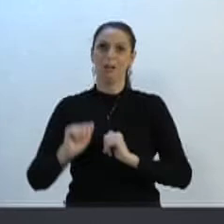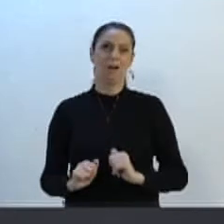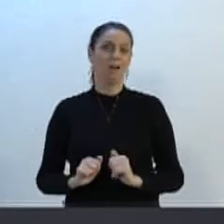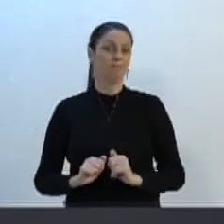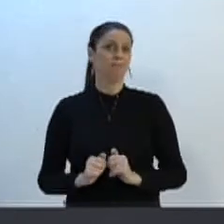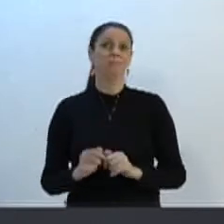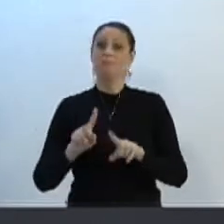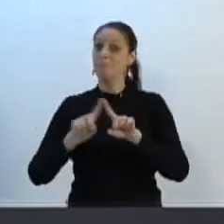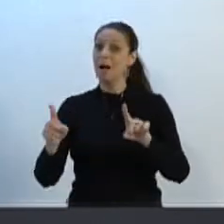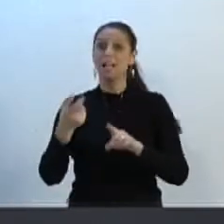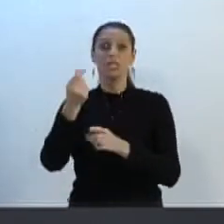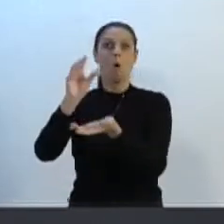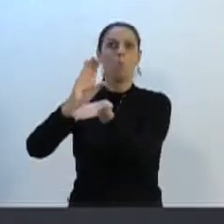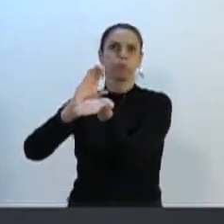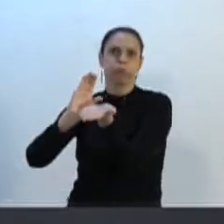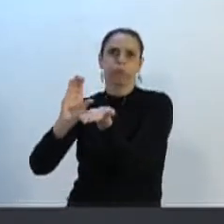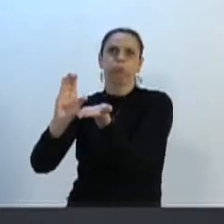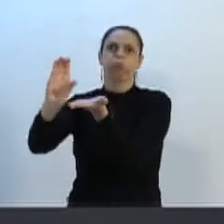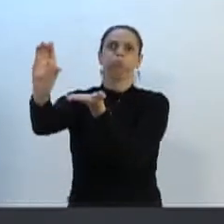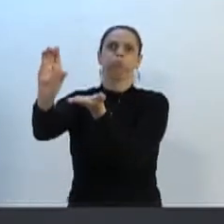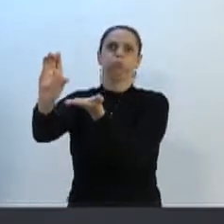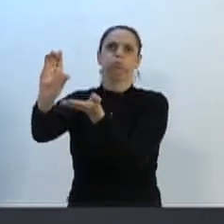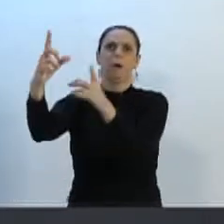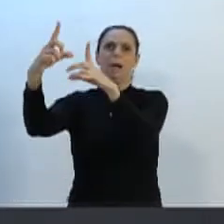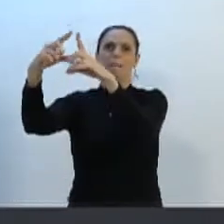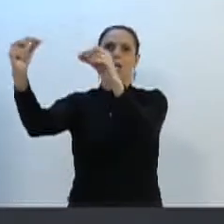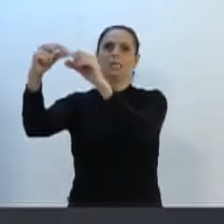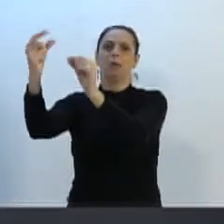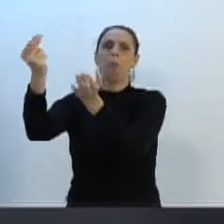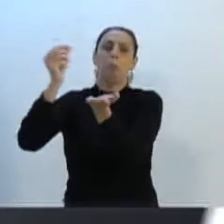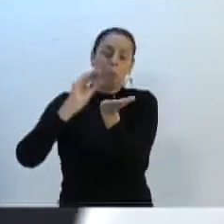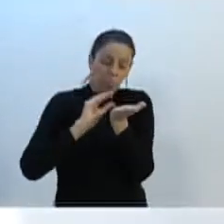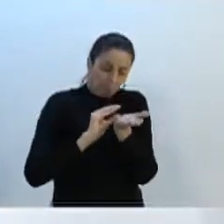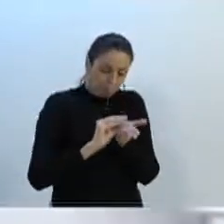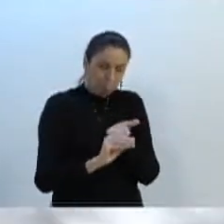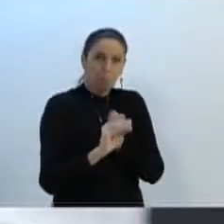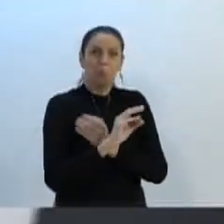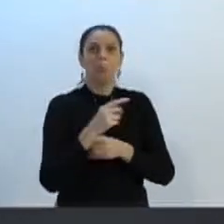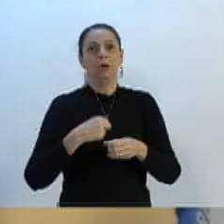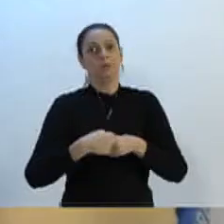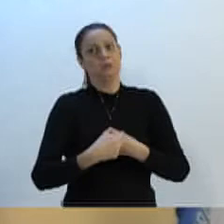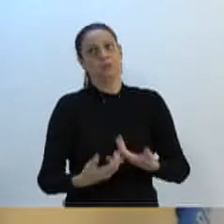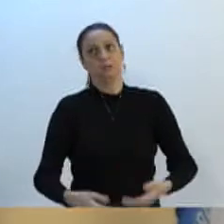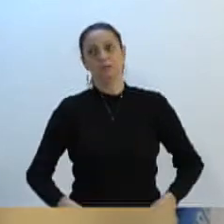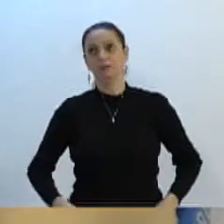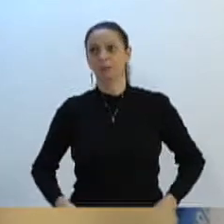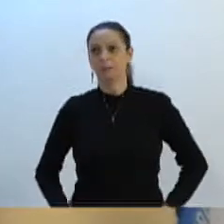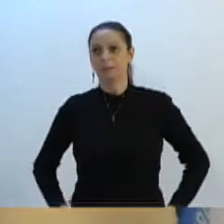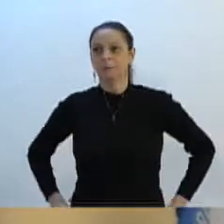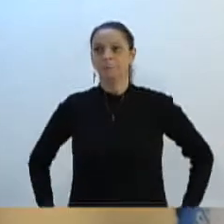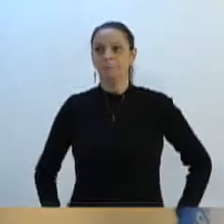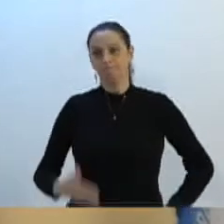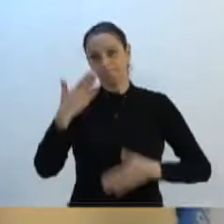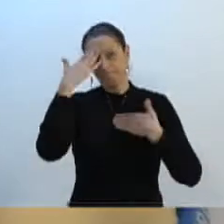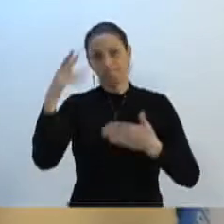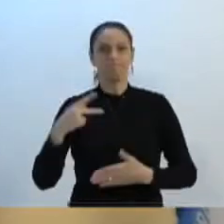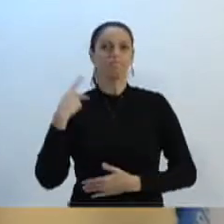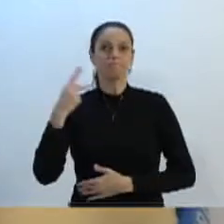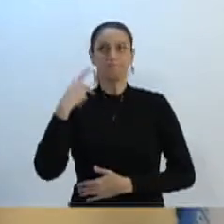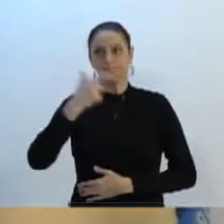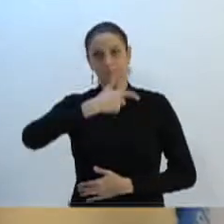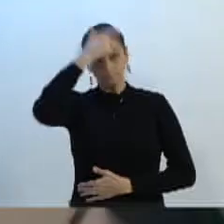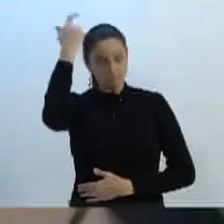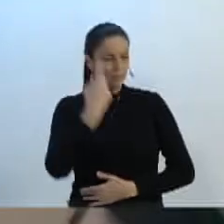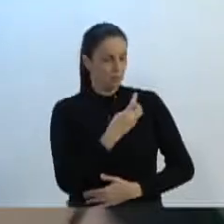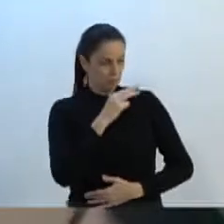muito dinheiro em Brasília e pouco dinheiro aqui na cidade. Obrigado pela oportunidade. Muito obrigado, vereador Adriano. V. Exª me concede mais um